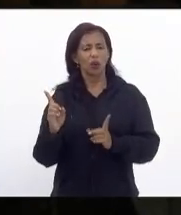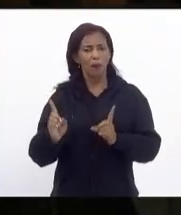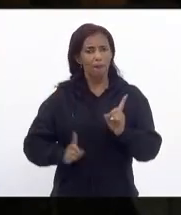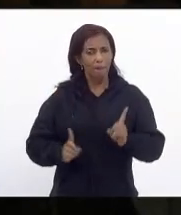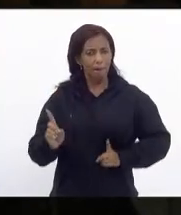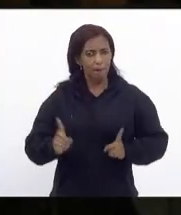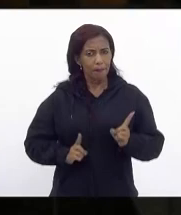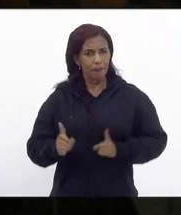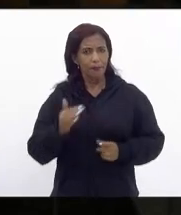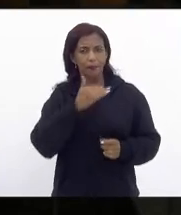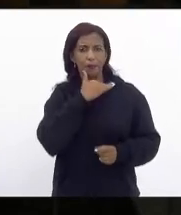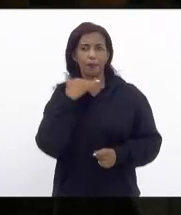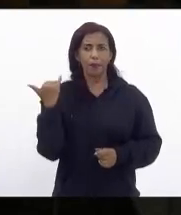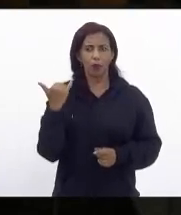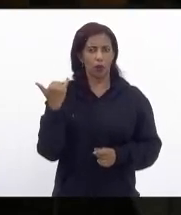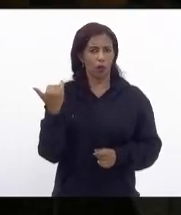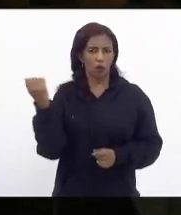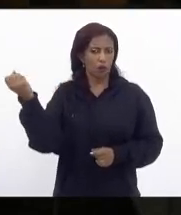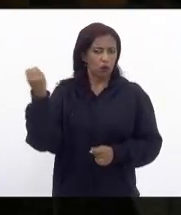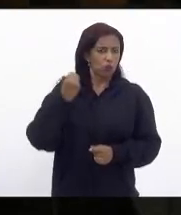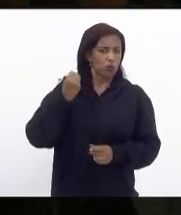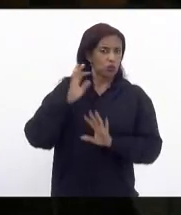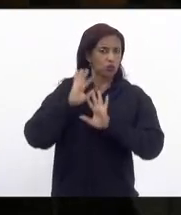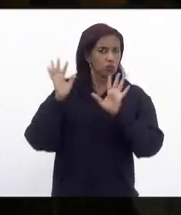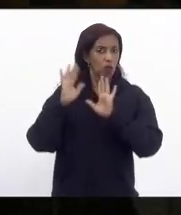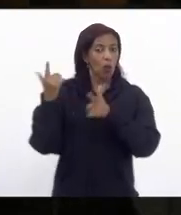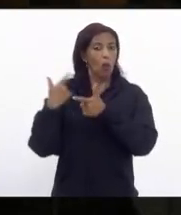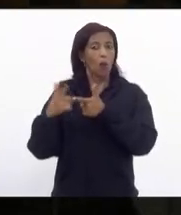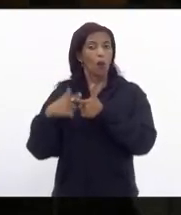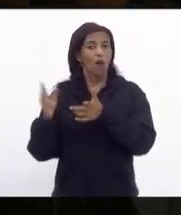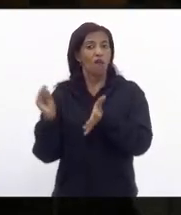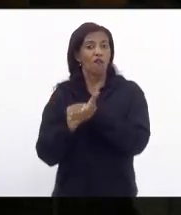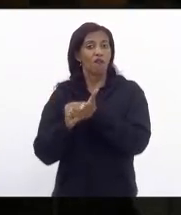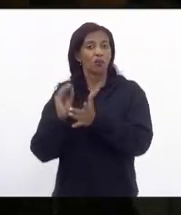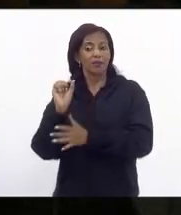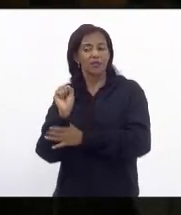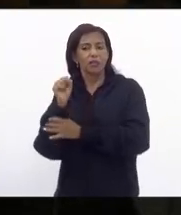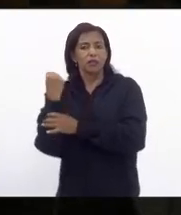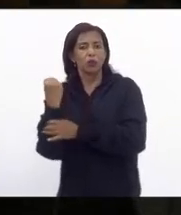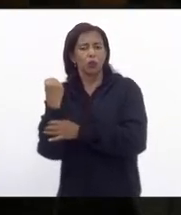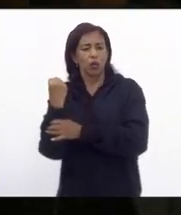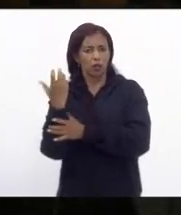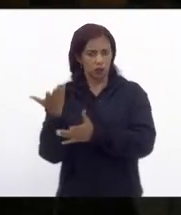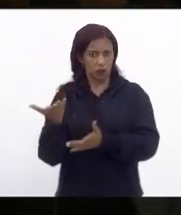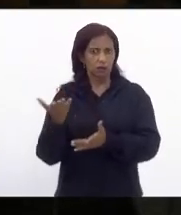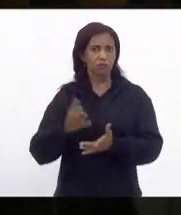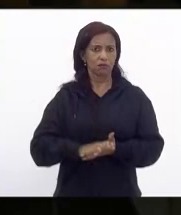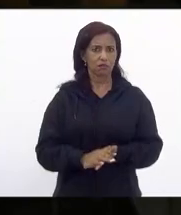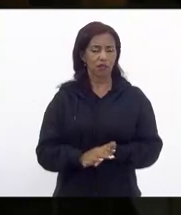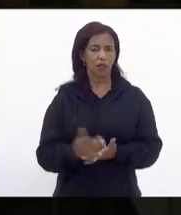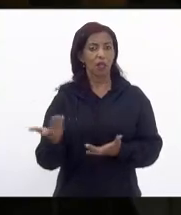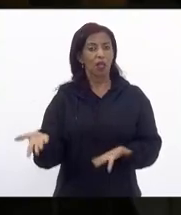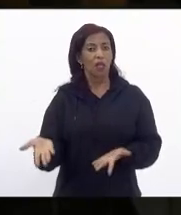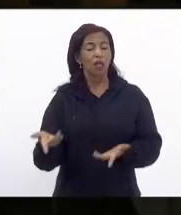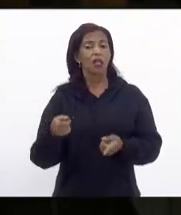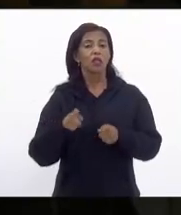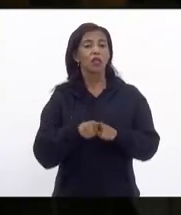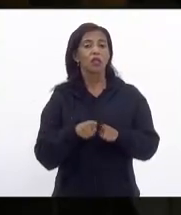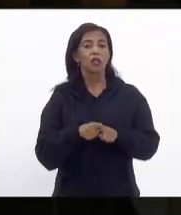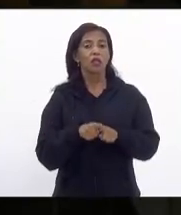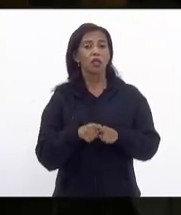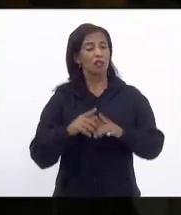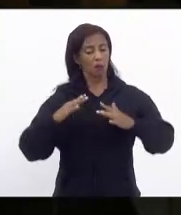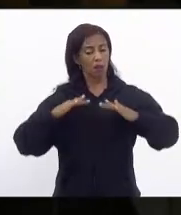por isso que ela morreu não foi suicídio não foi nada disso foi o problema de falta de segurança nas estações a questão do